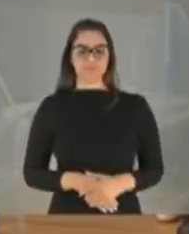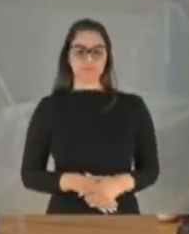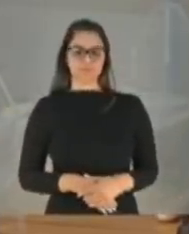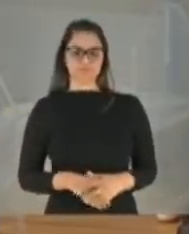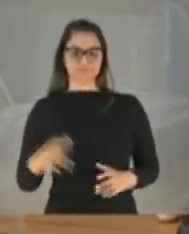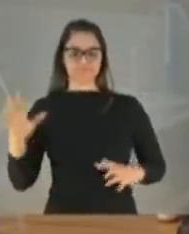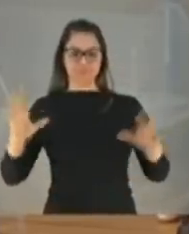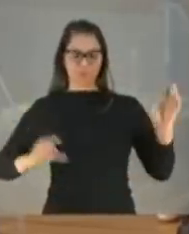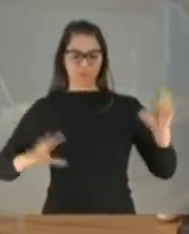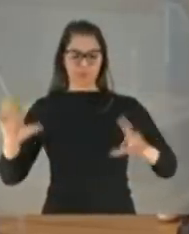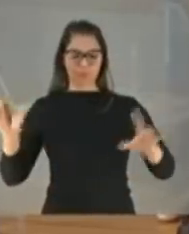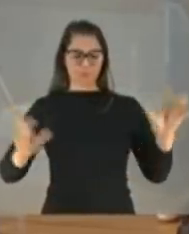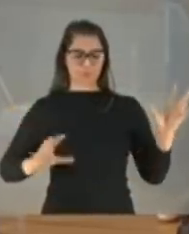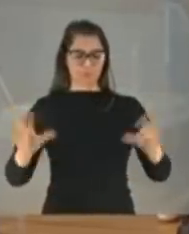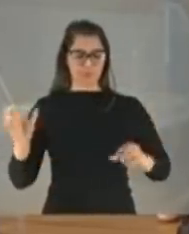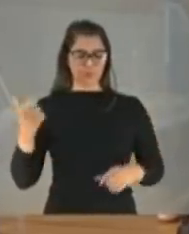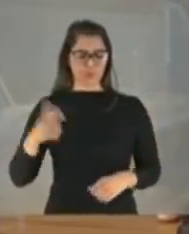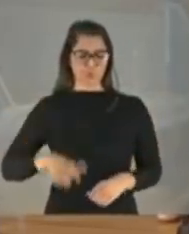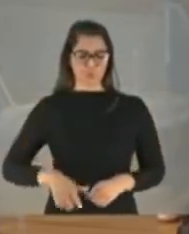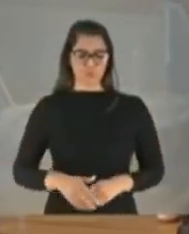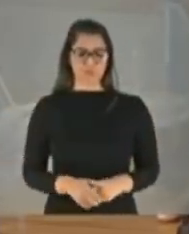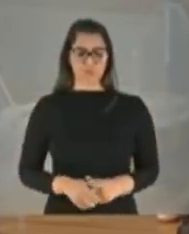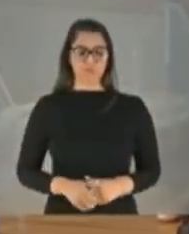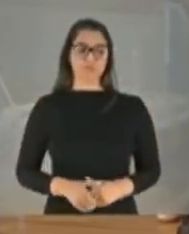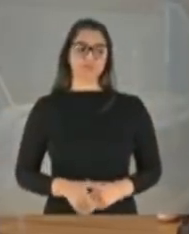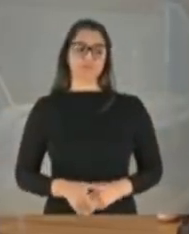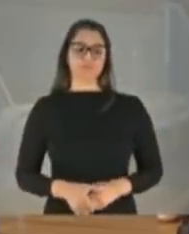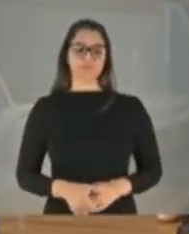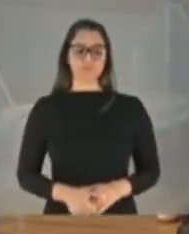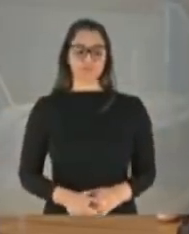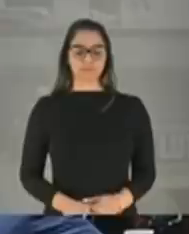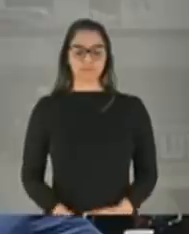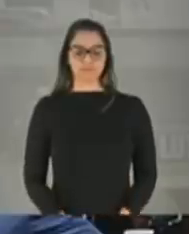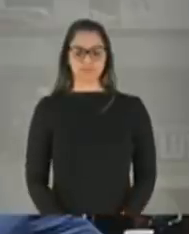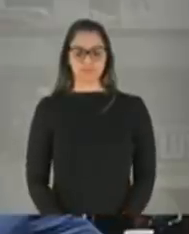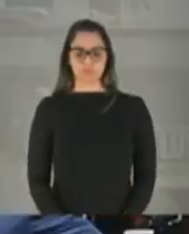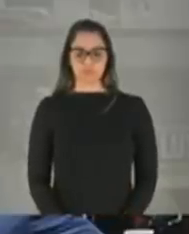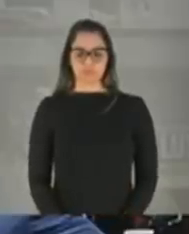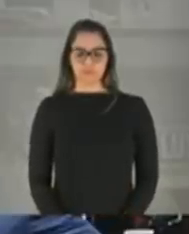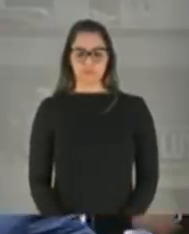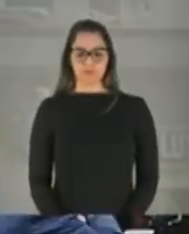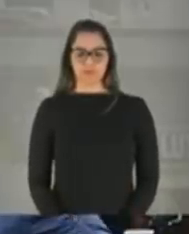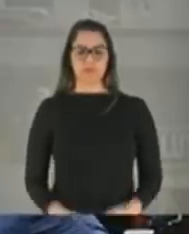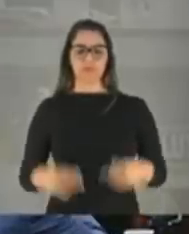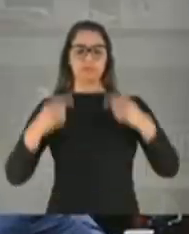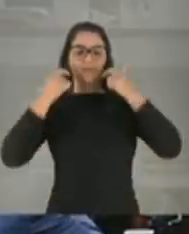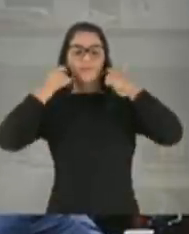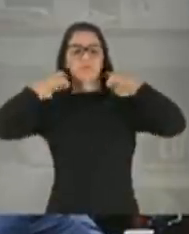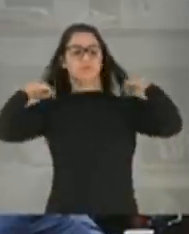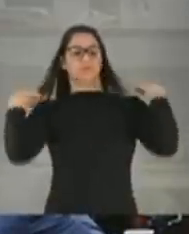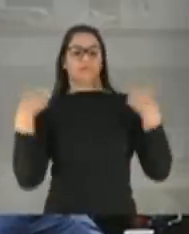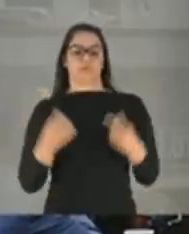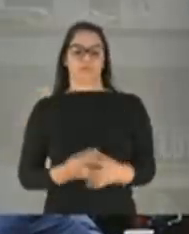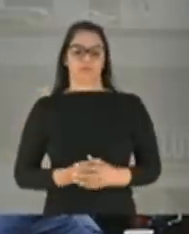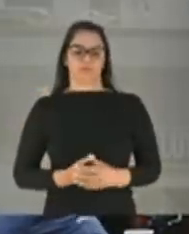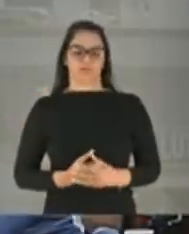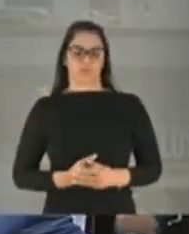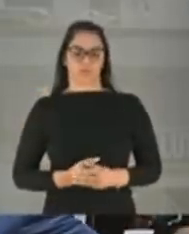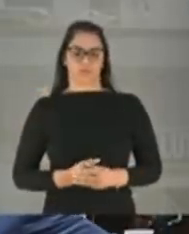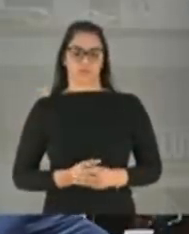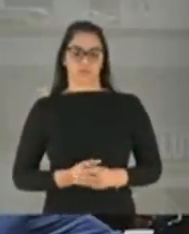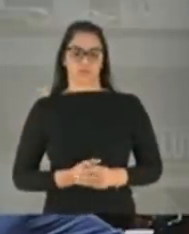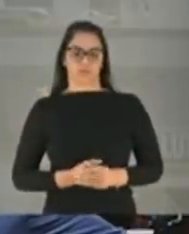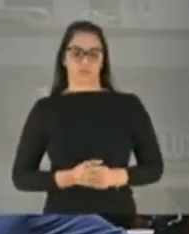senador Marcos Aljari. Peça para ele retirar esta taquigrafia. É o máximo que você tem. Eu determino a taquigrafia que seja